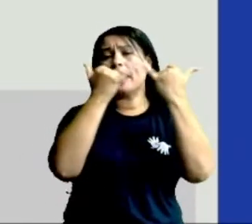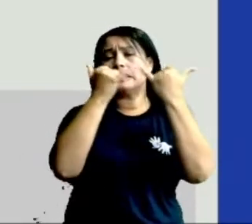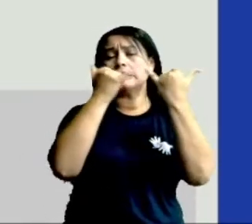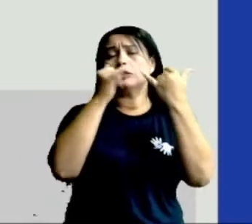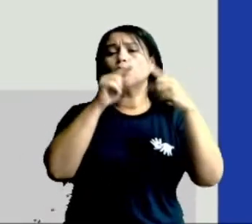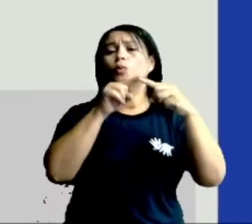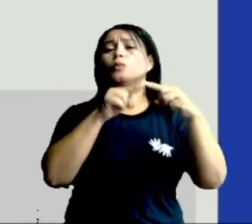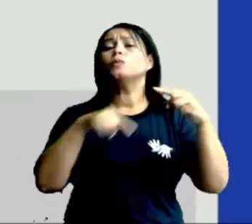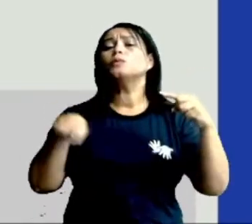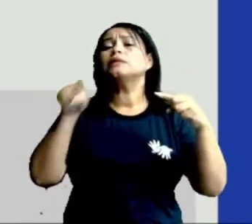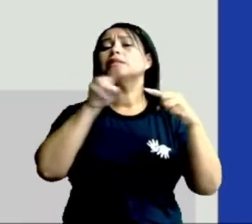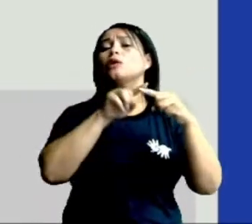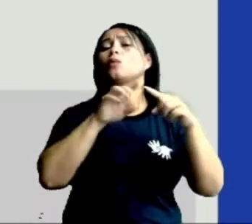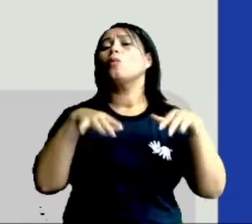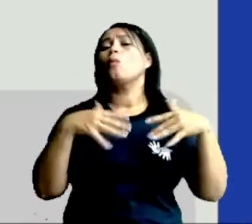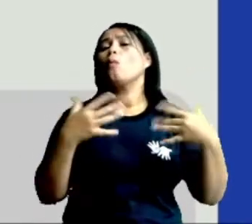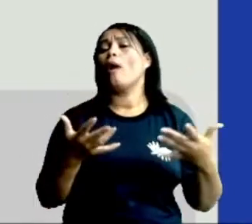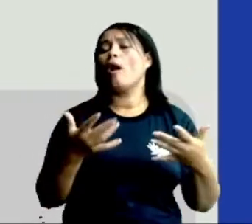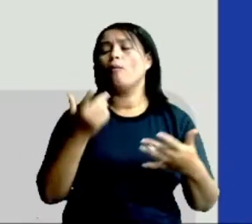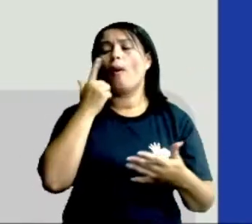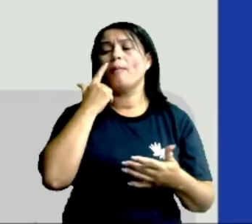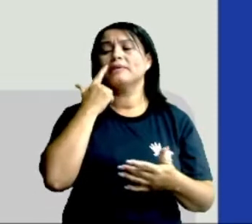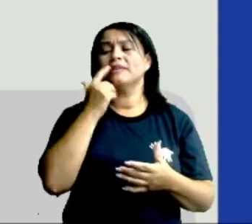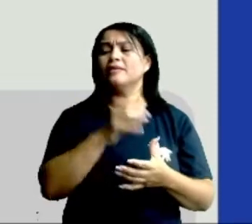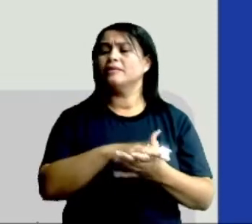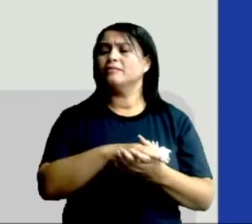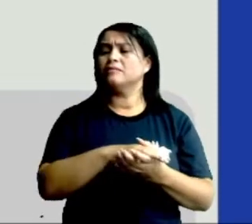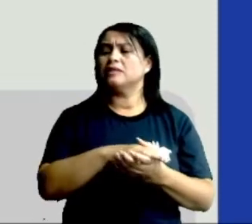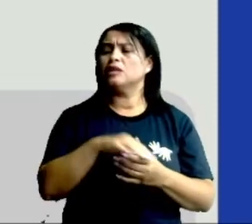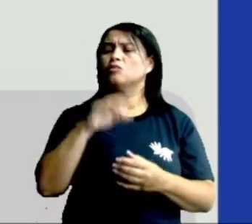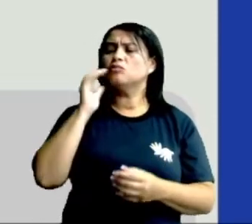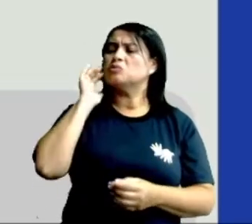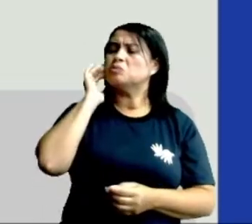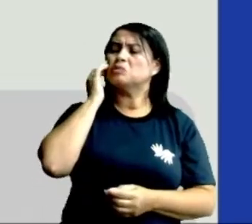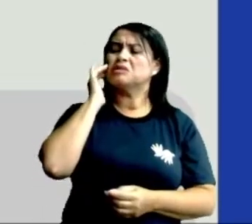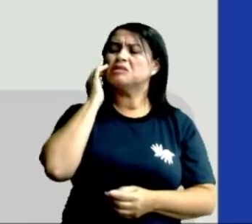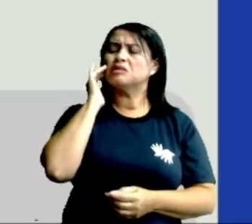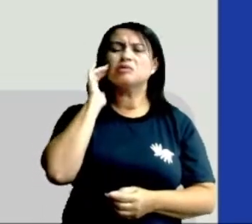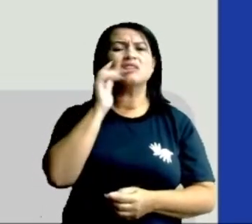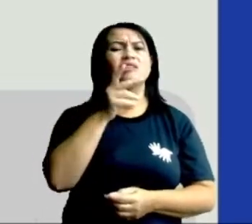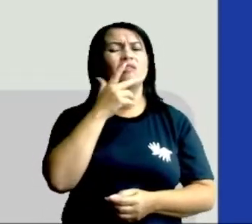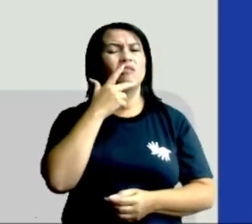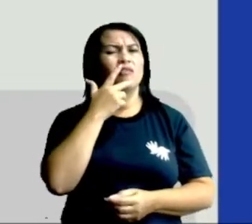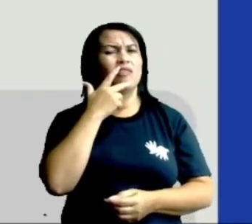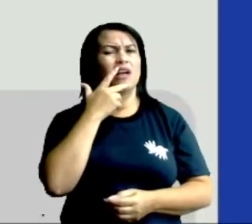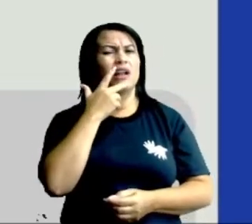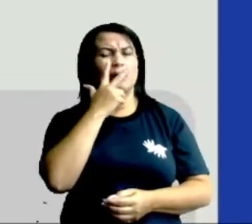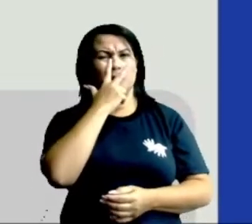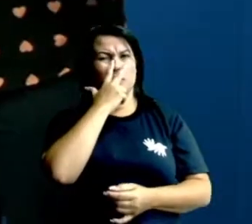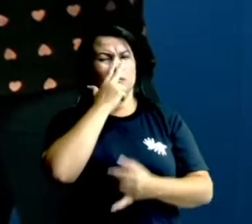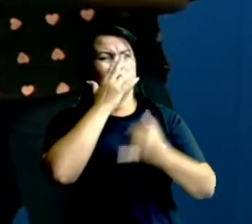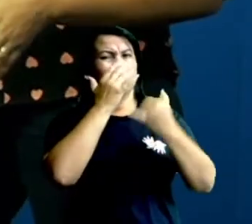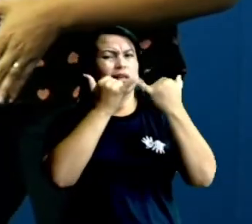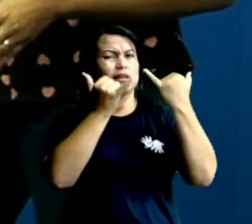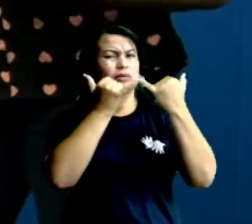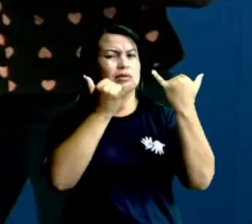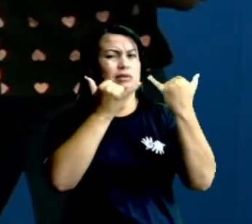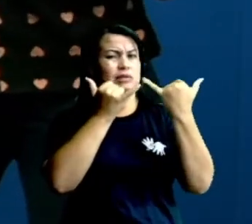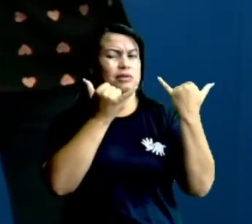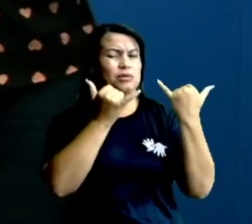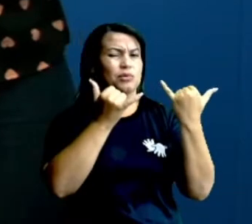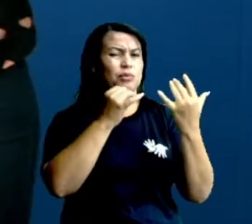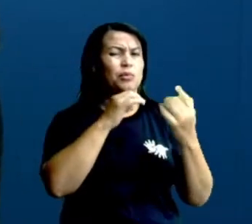círculo. Tá certo? Veja só. Professora, não estou entendendo quando a senhora diz que chega mais perto de um círculo.